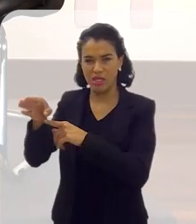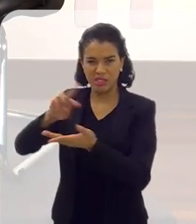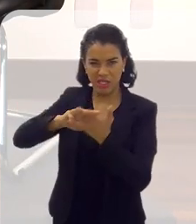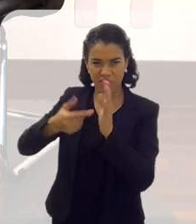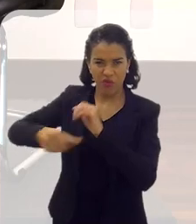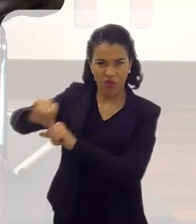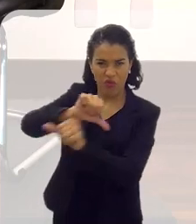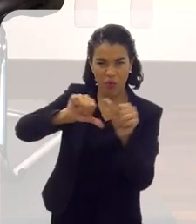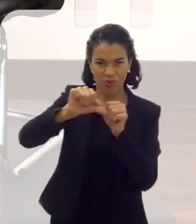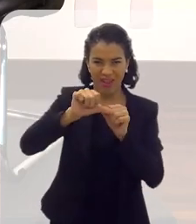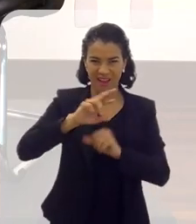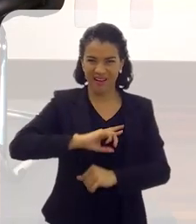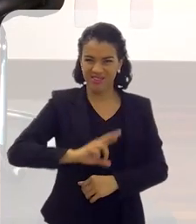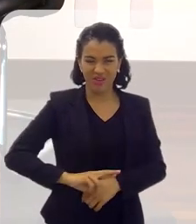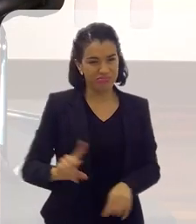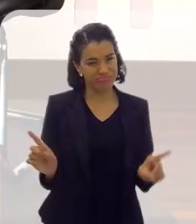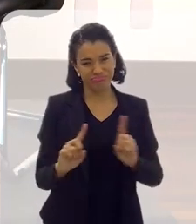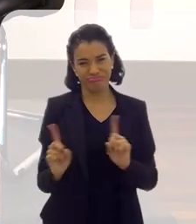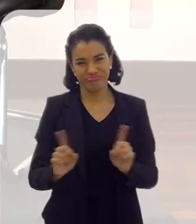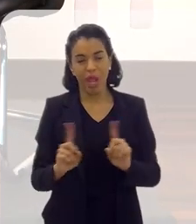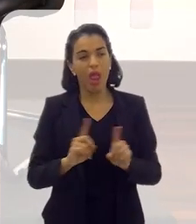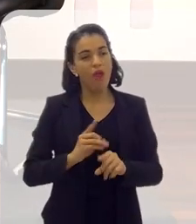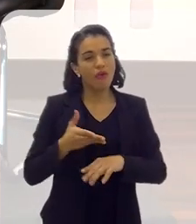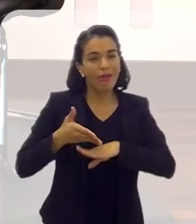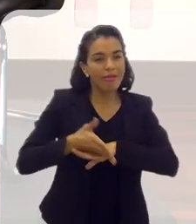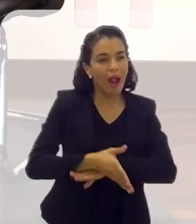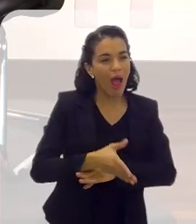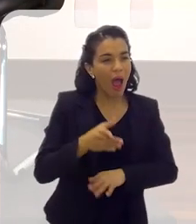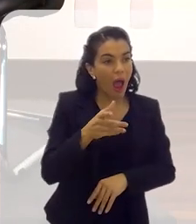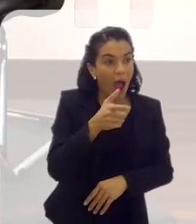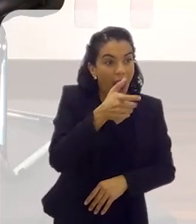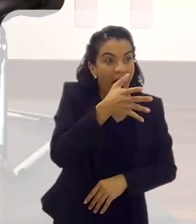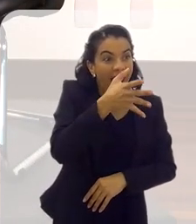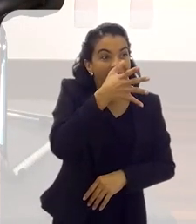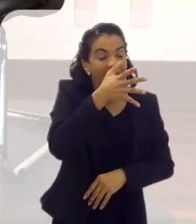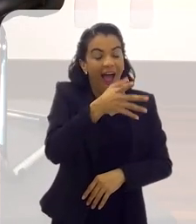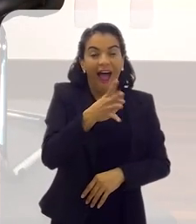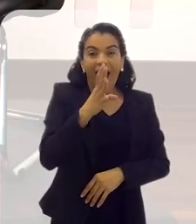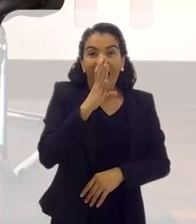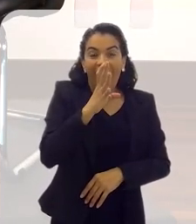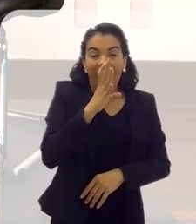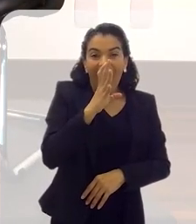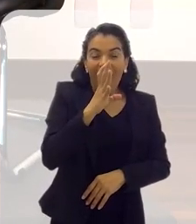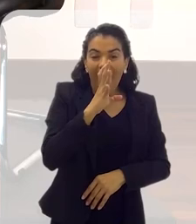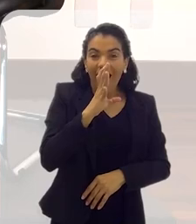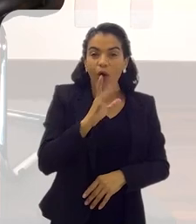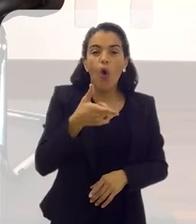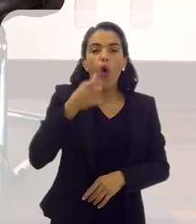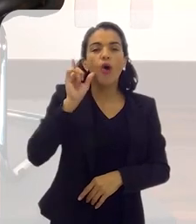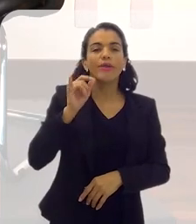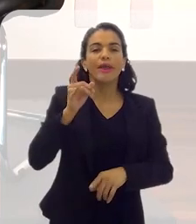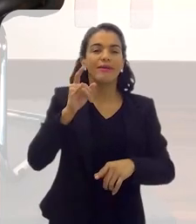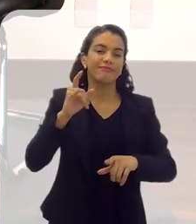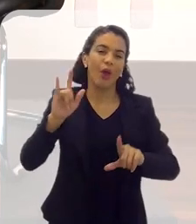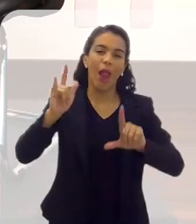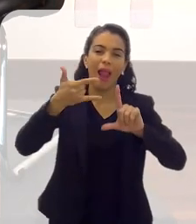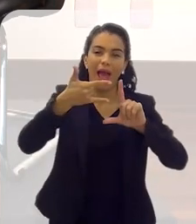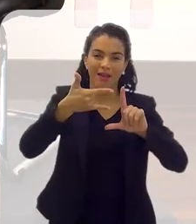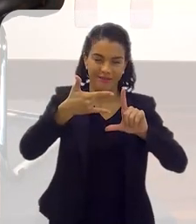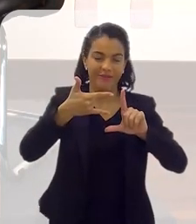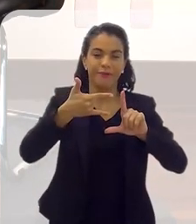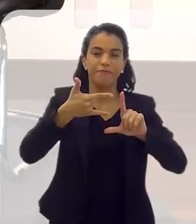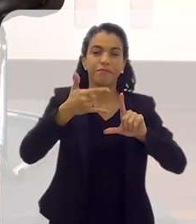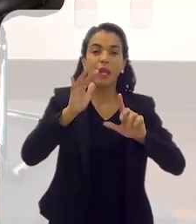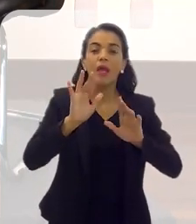dizer que eu vá mudar de religião. Não. Eu vou lá, vou admirar, vou aprender. Ontem, por exemplo, eu terminei a live e